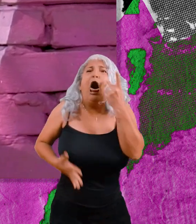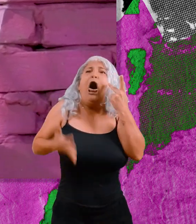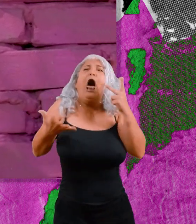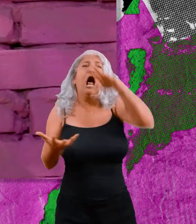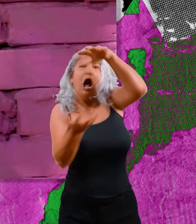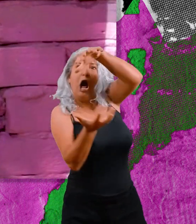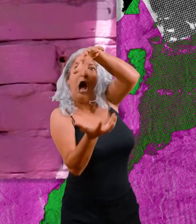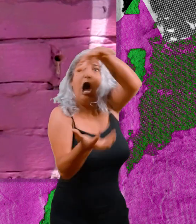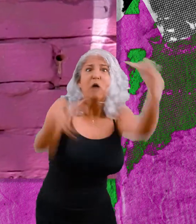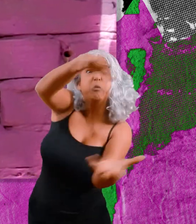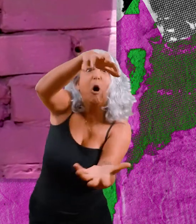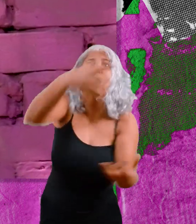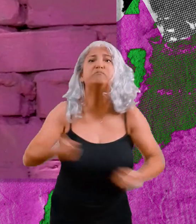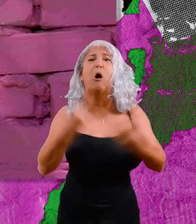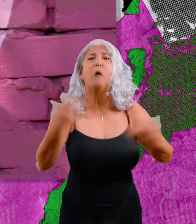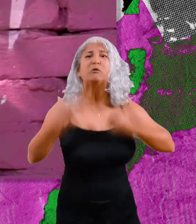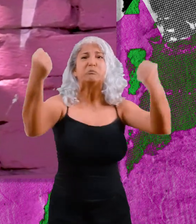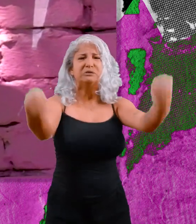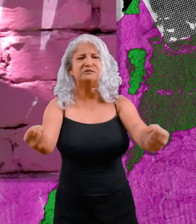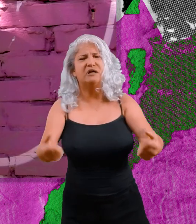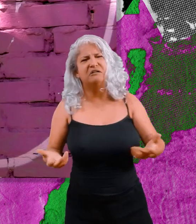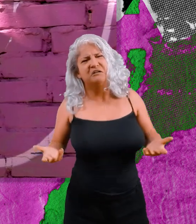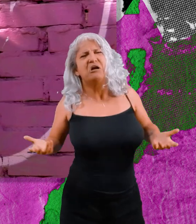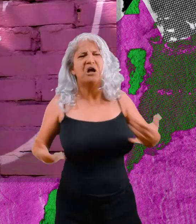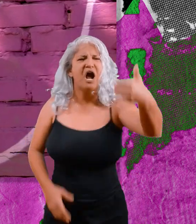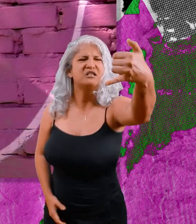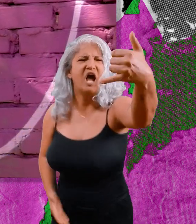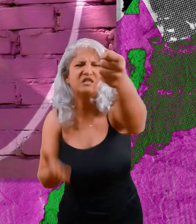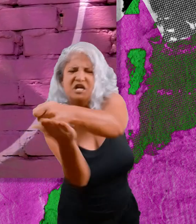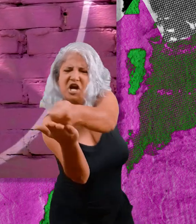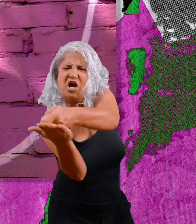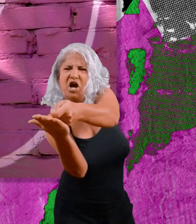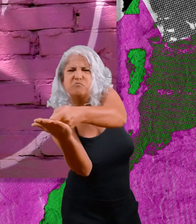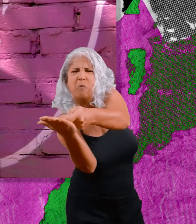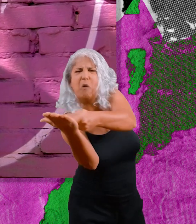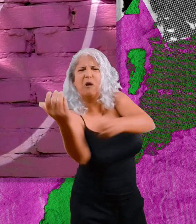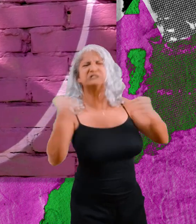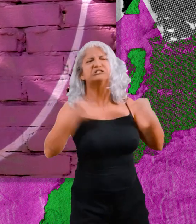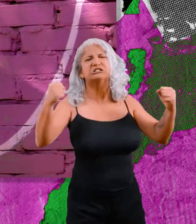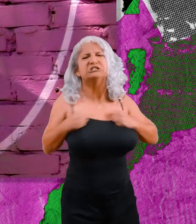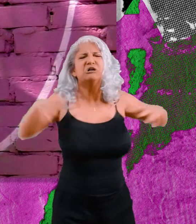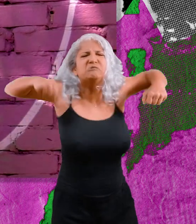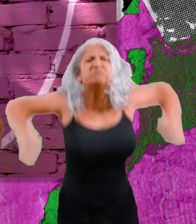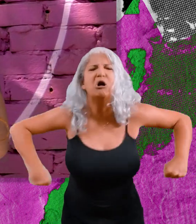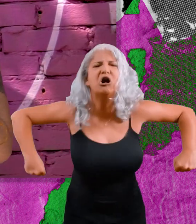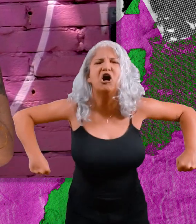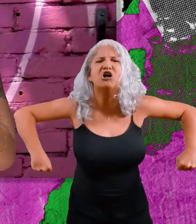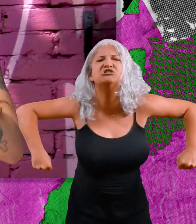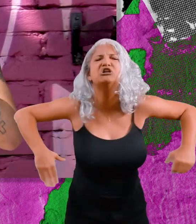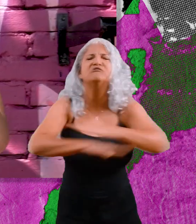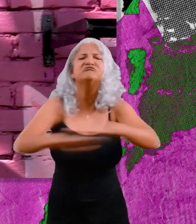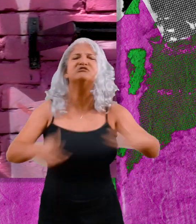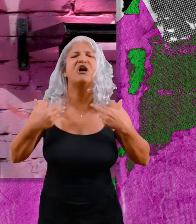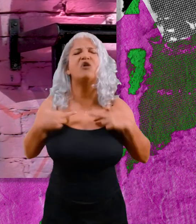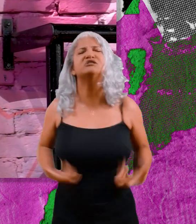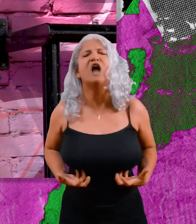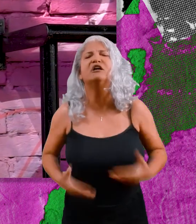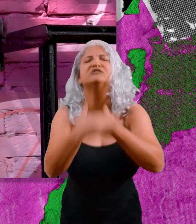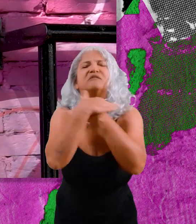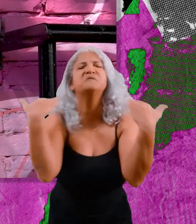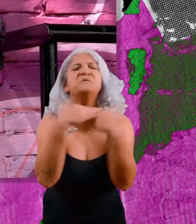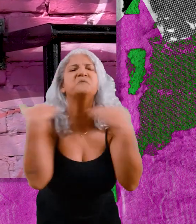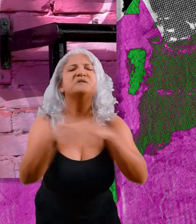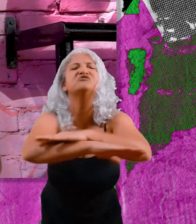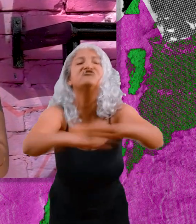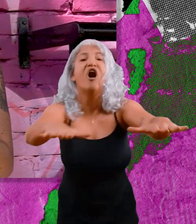que subversiva. Essa poesia é pesada. Pesada é minha caneta. Meus parças são tonelada. Chega, eu tô